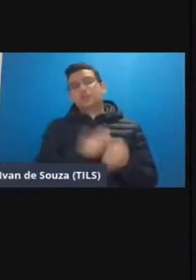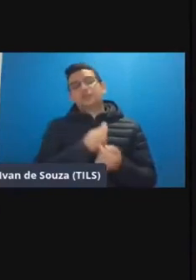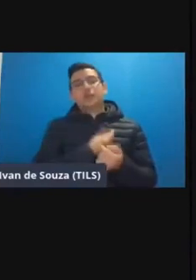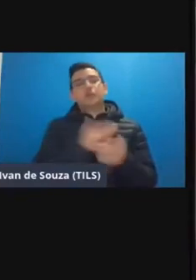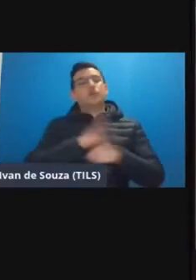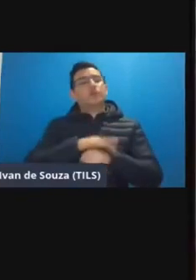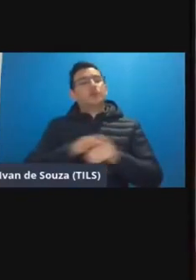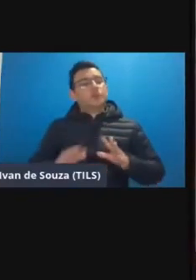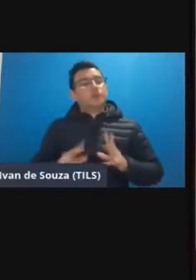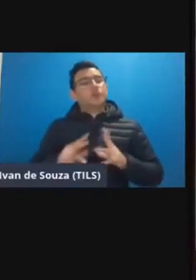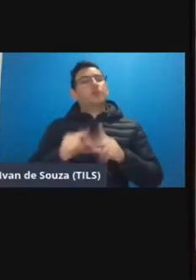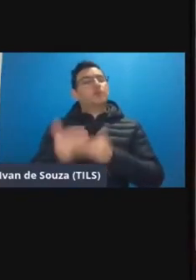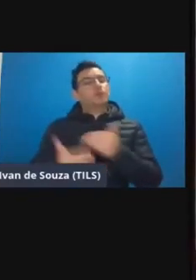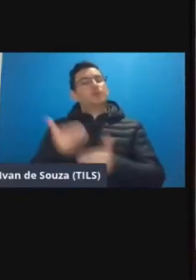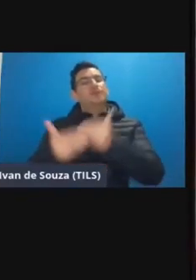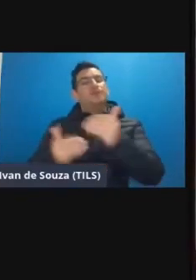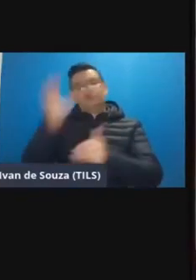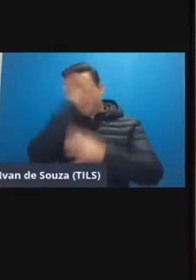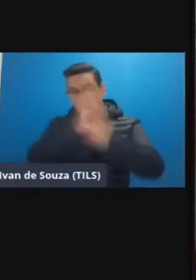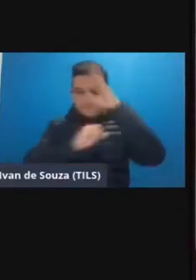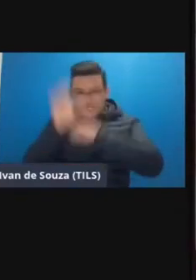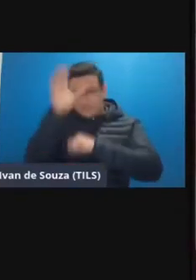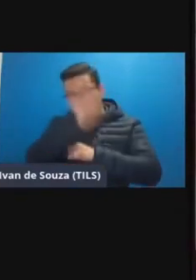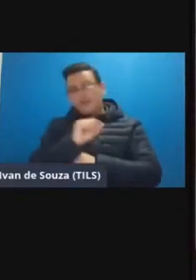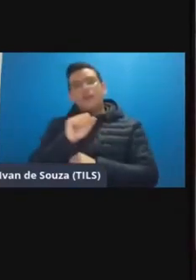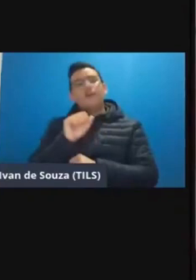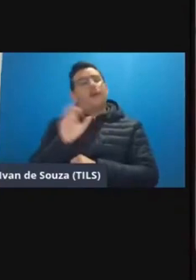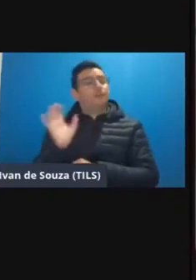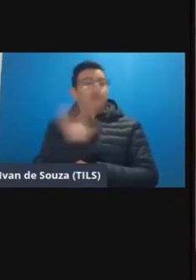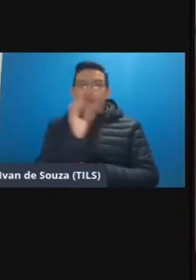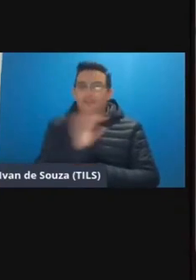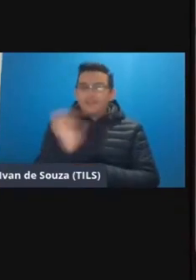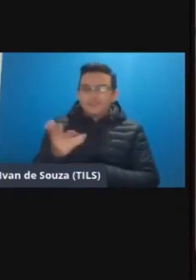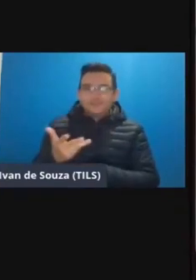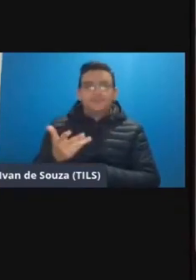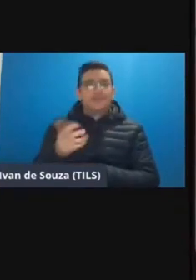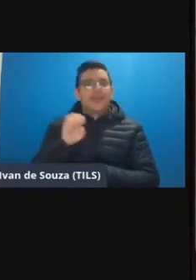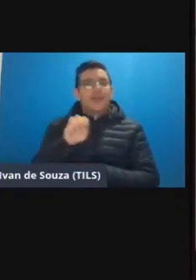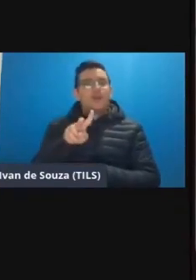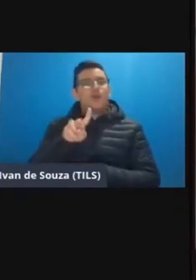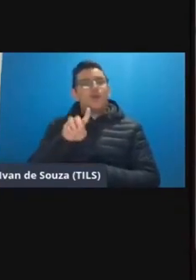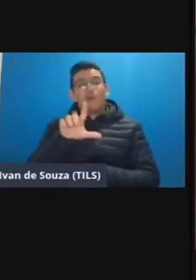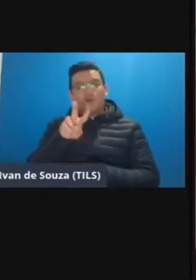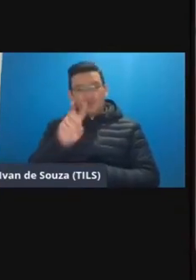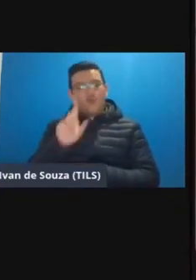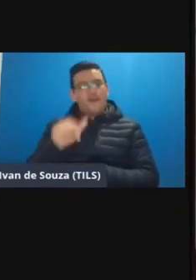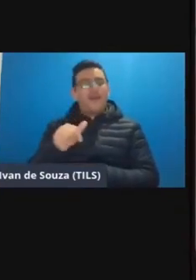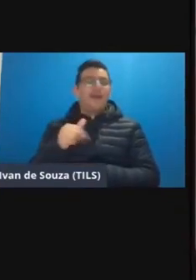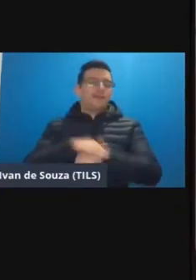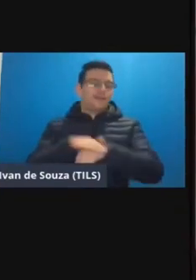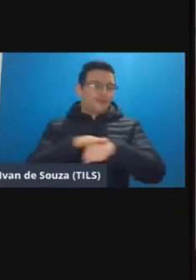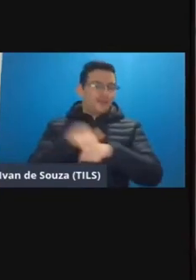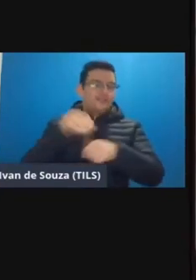tempos em que todo esse processo de aprendizagem é foi muito acelerado e o elvo é um grande interlocutor ali é nasce